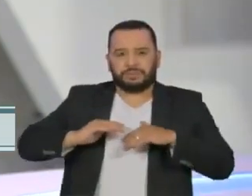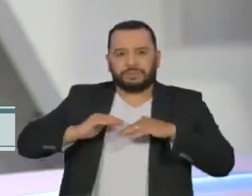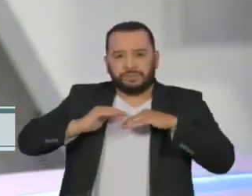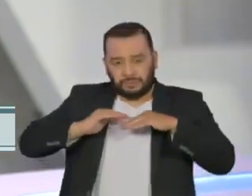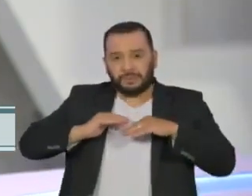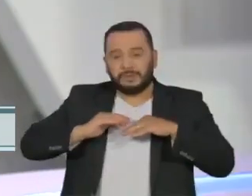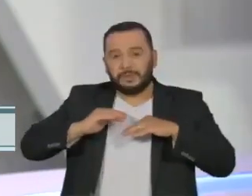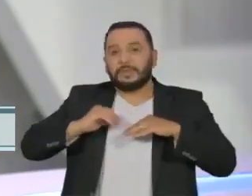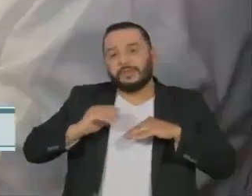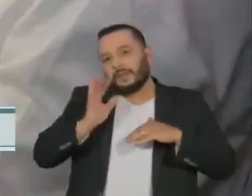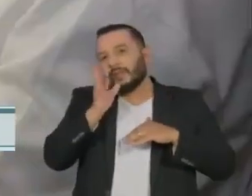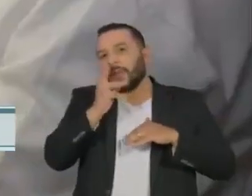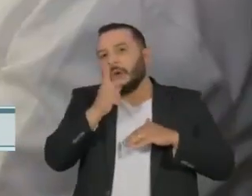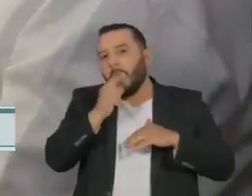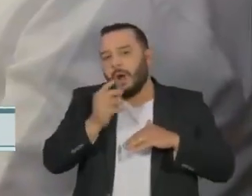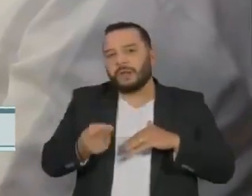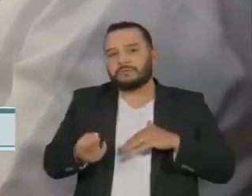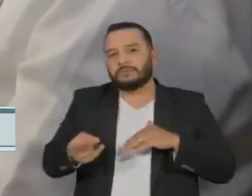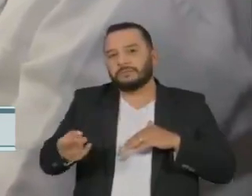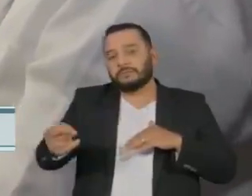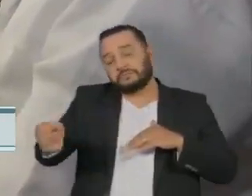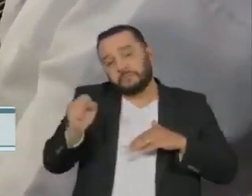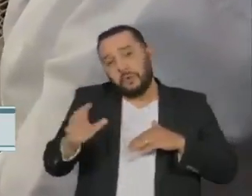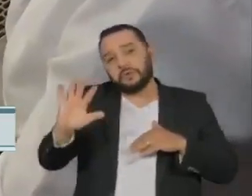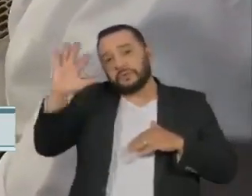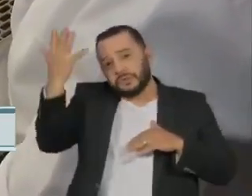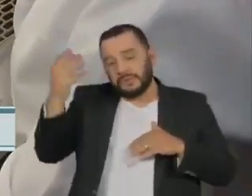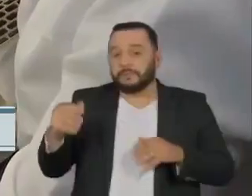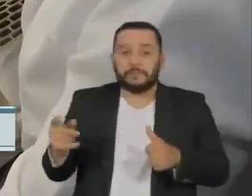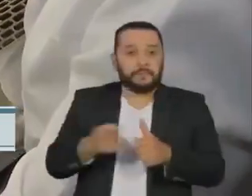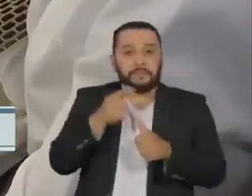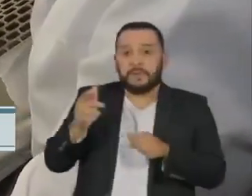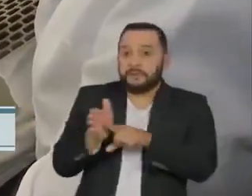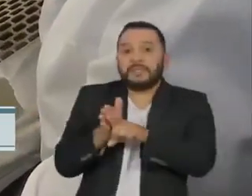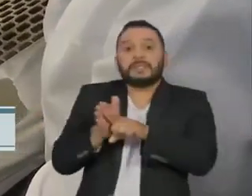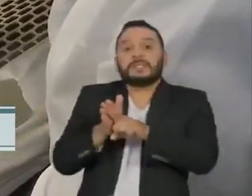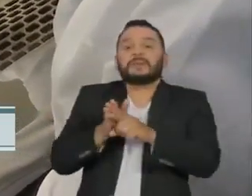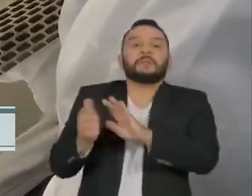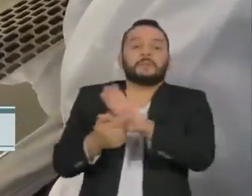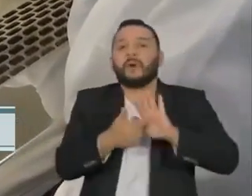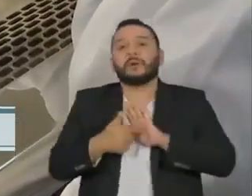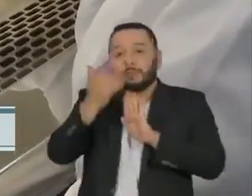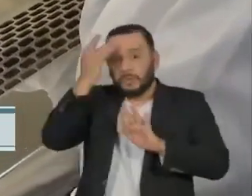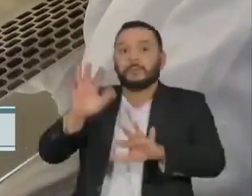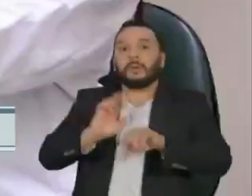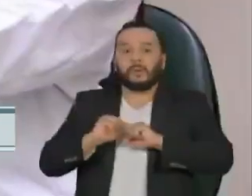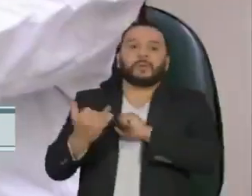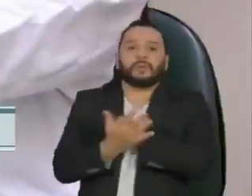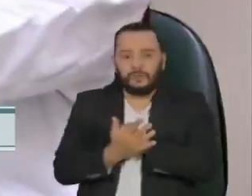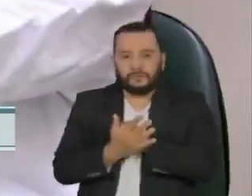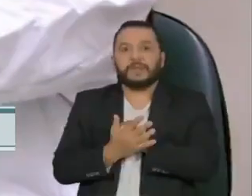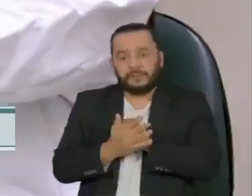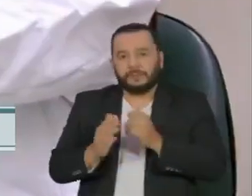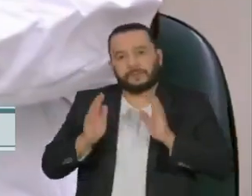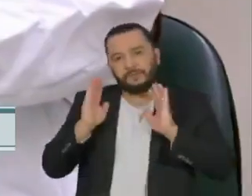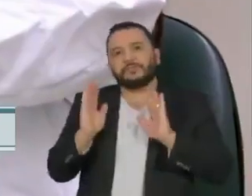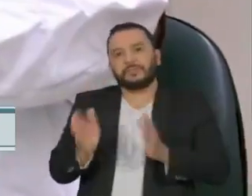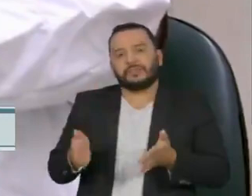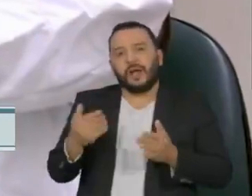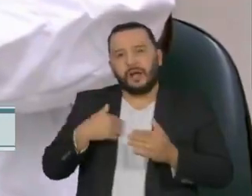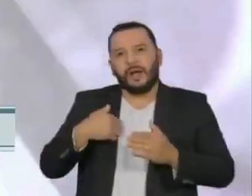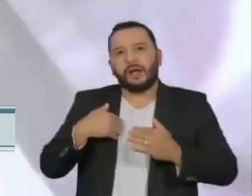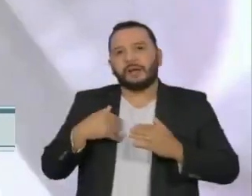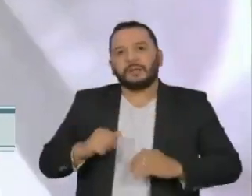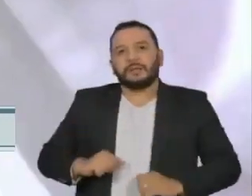durar muito tempo. O estudo é o primeiro a mostrar que o vírus causador da Covid-19, o SARS-CoV-2,